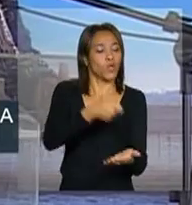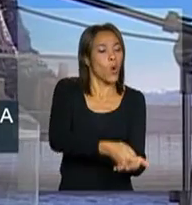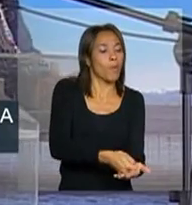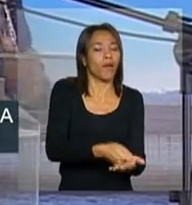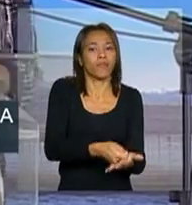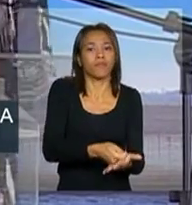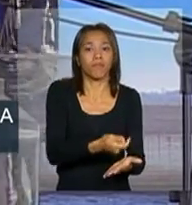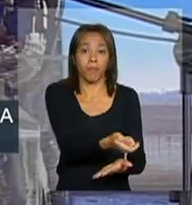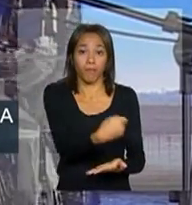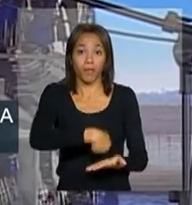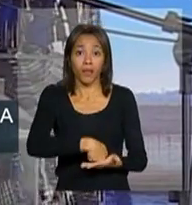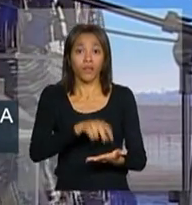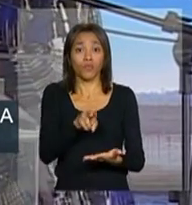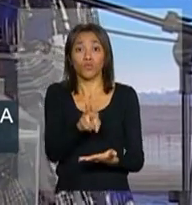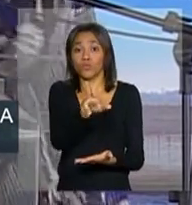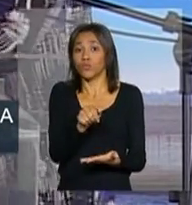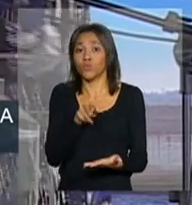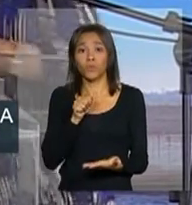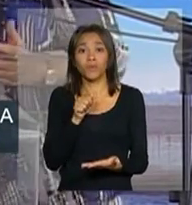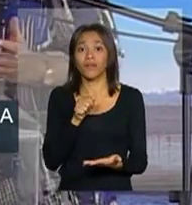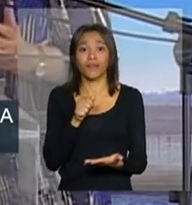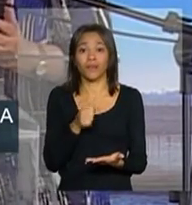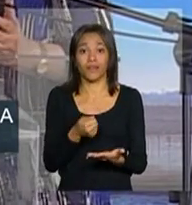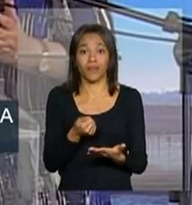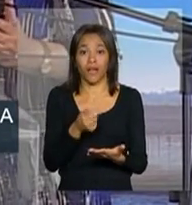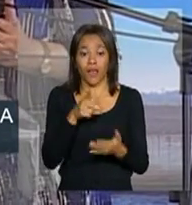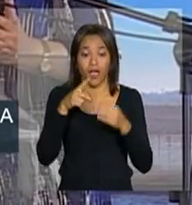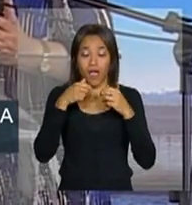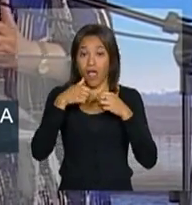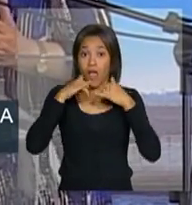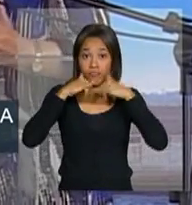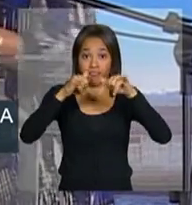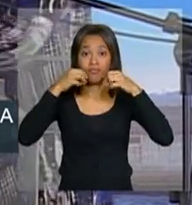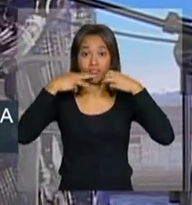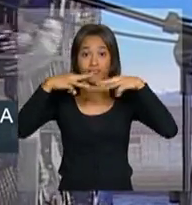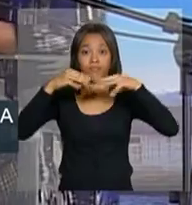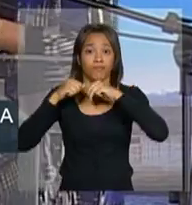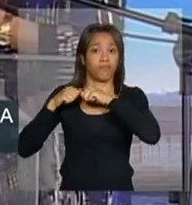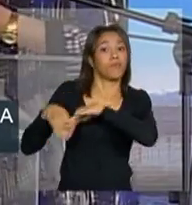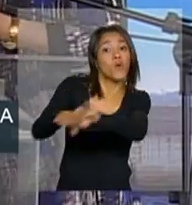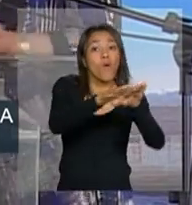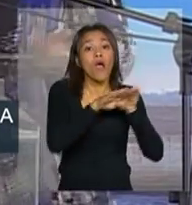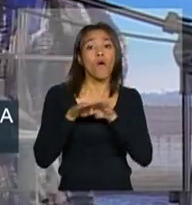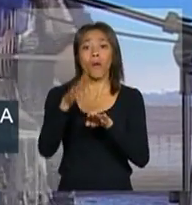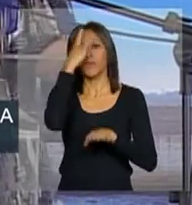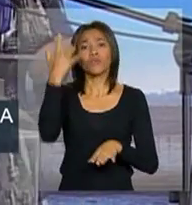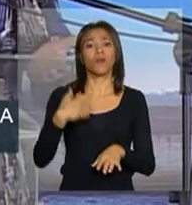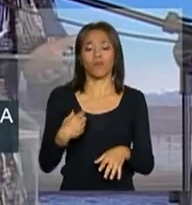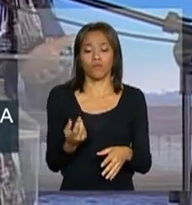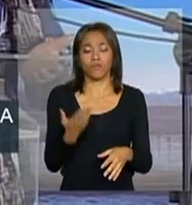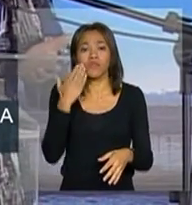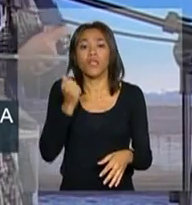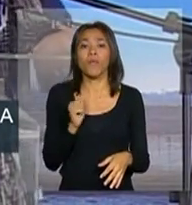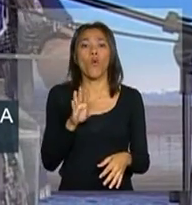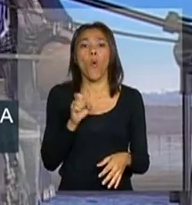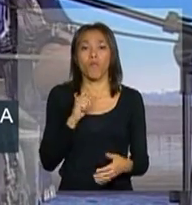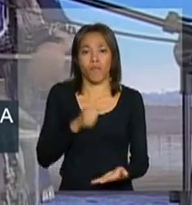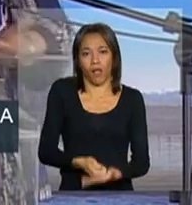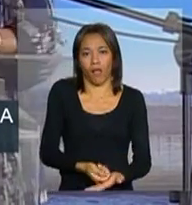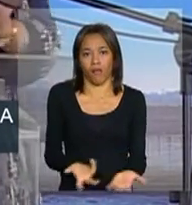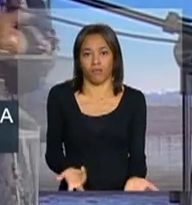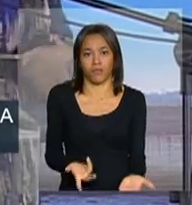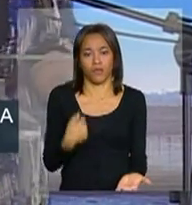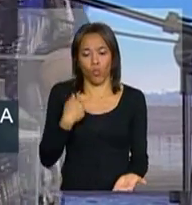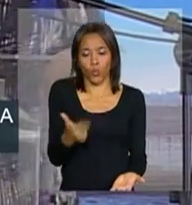dele. Aí nunca que saía universalização nesse país, porque a pessoa não tinha como pagar, não tinha.